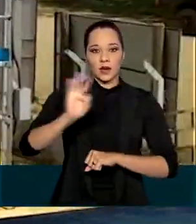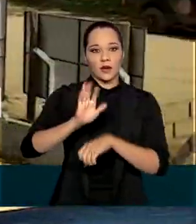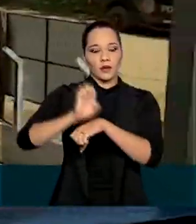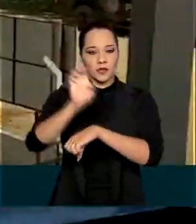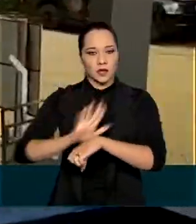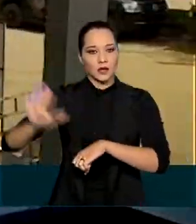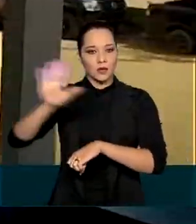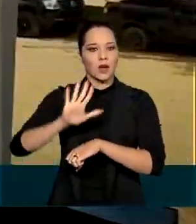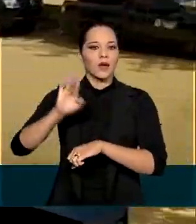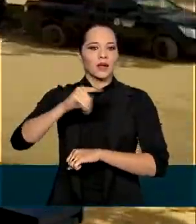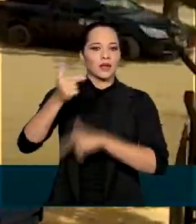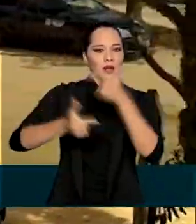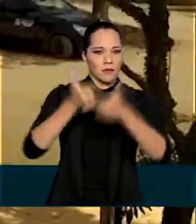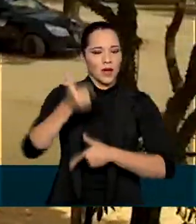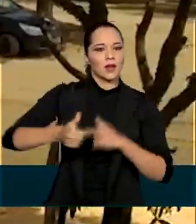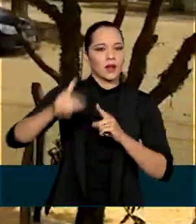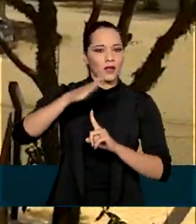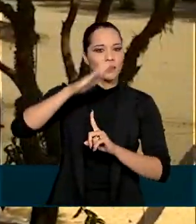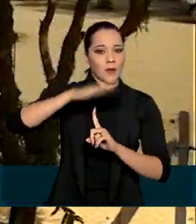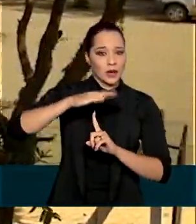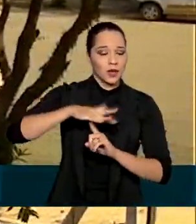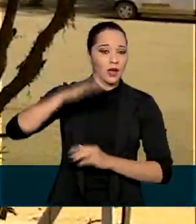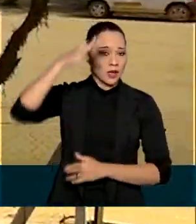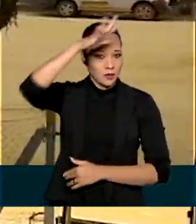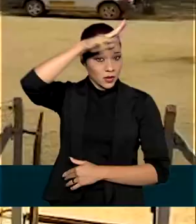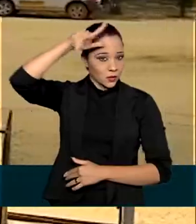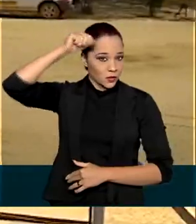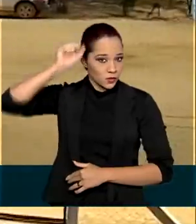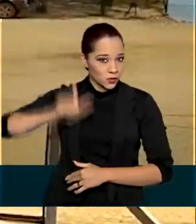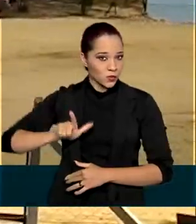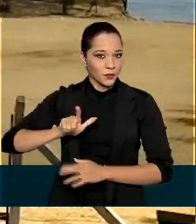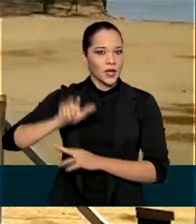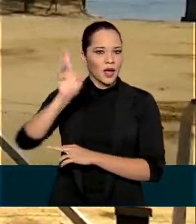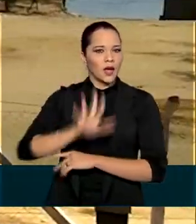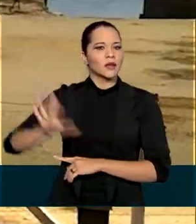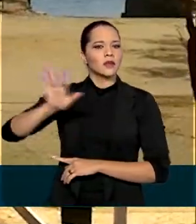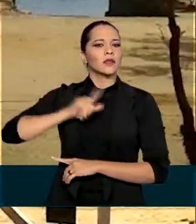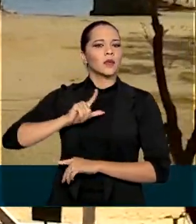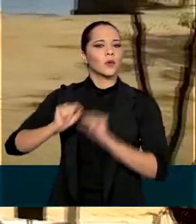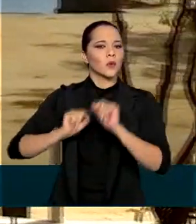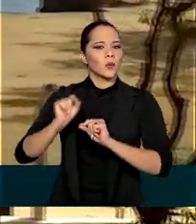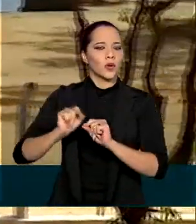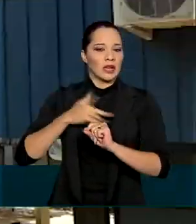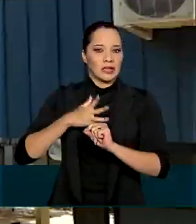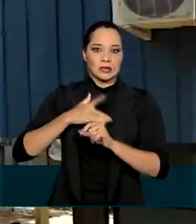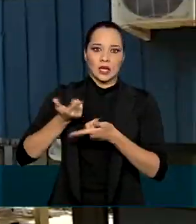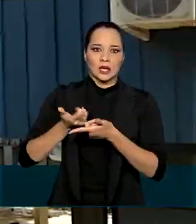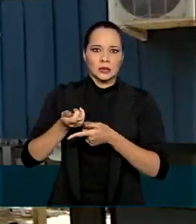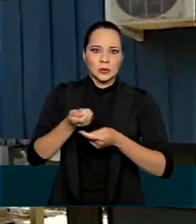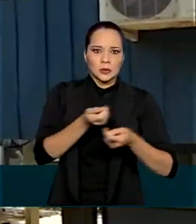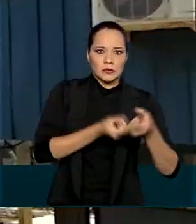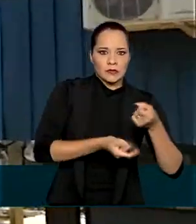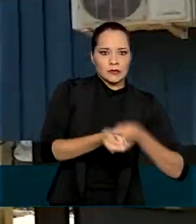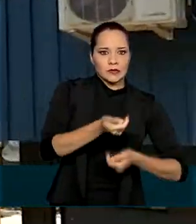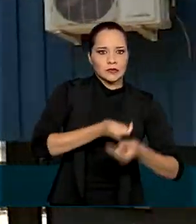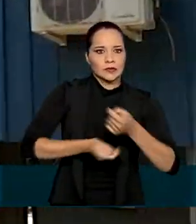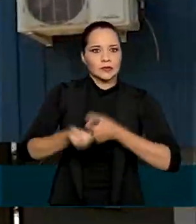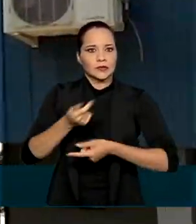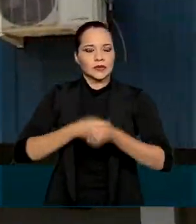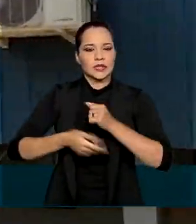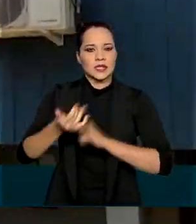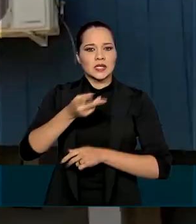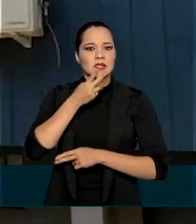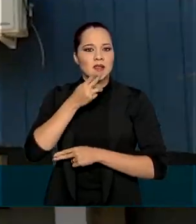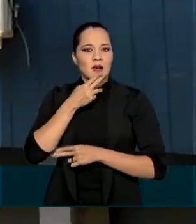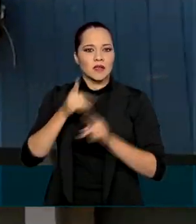estaduais que atuam no Paraná e Mato Grosso do Sul. A região apresenta intenso contrabando de cigarro e tráfico de drogas.